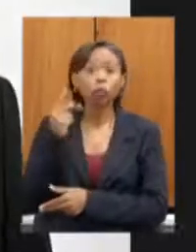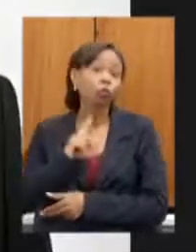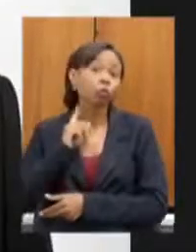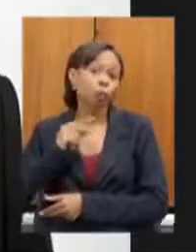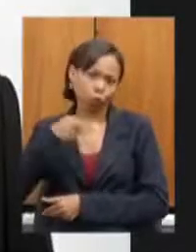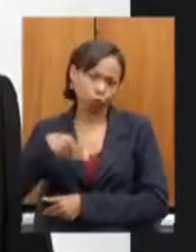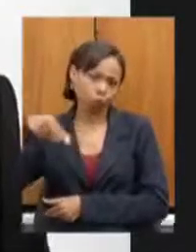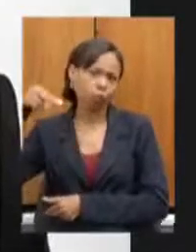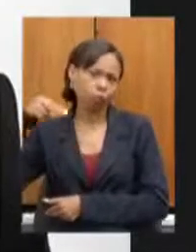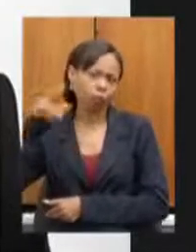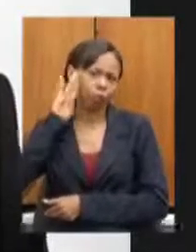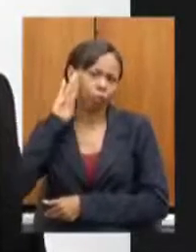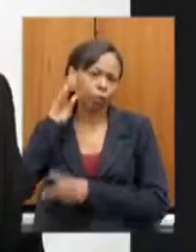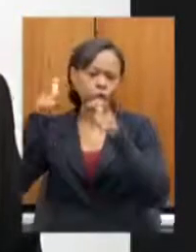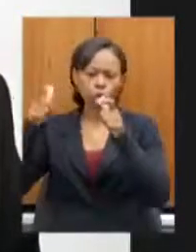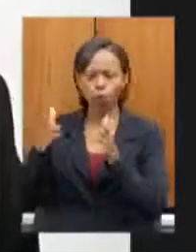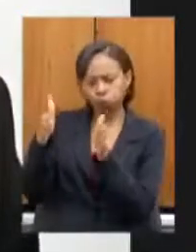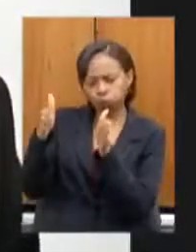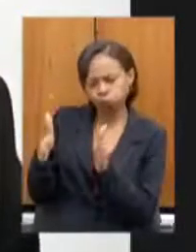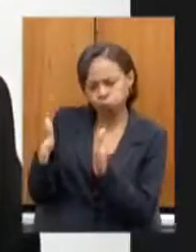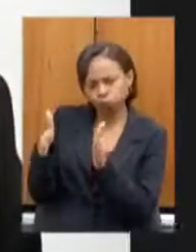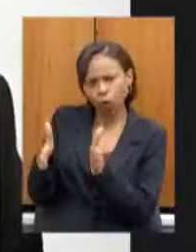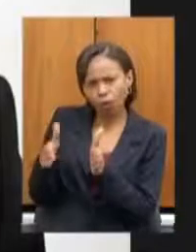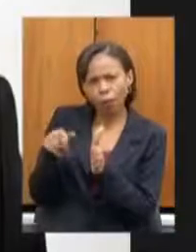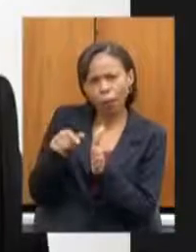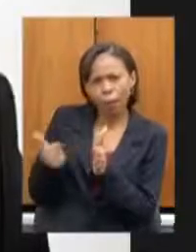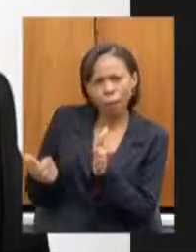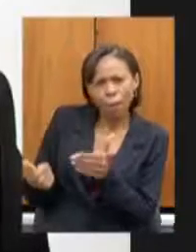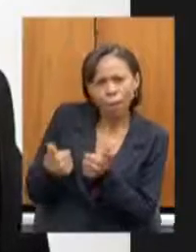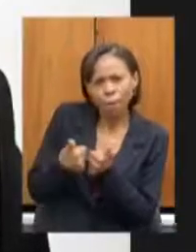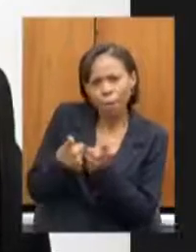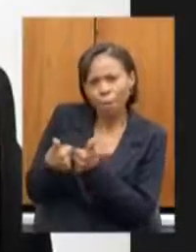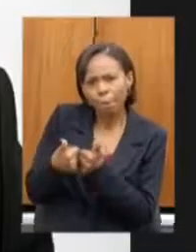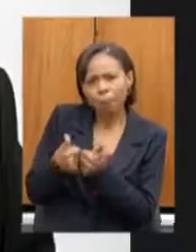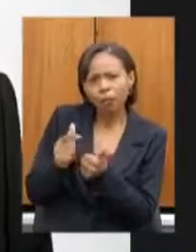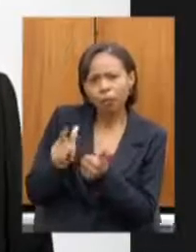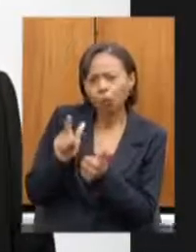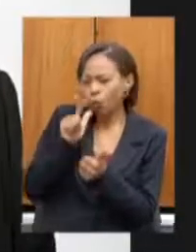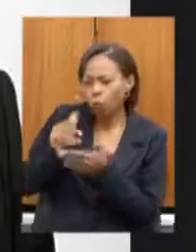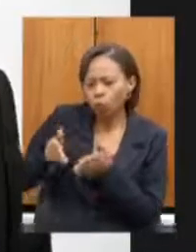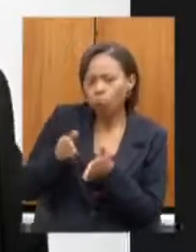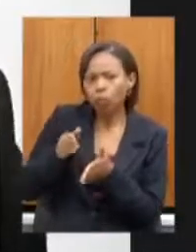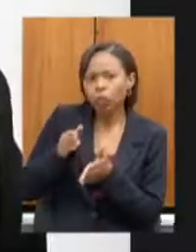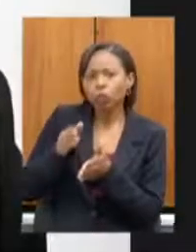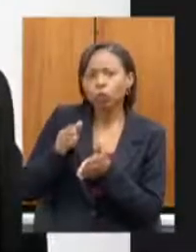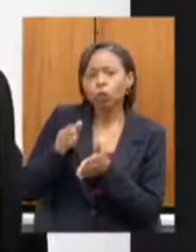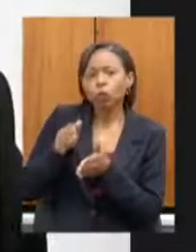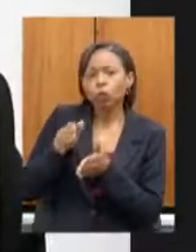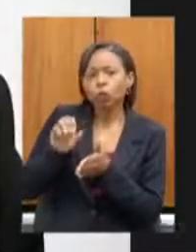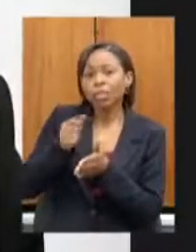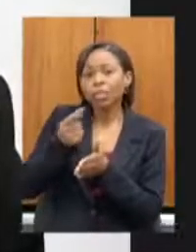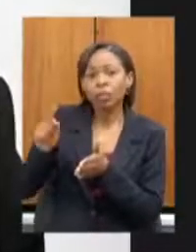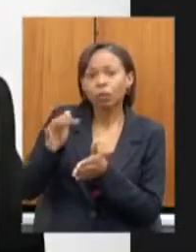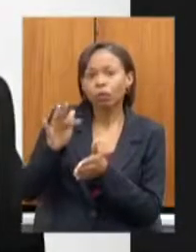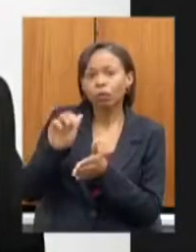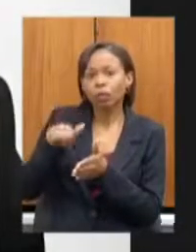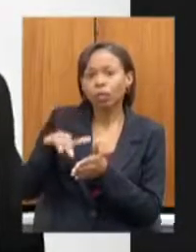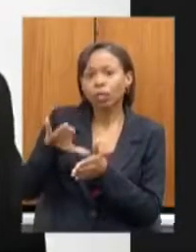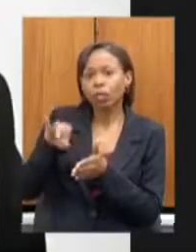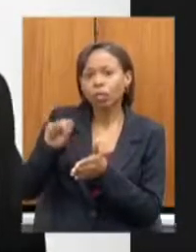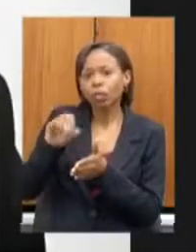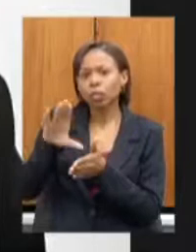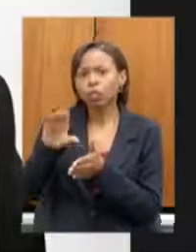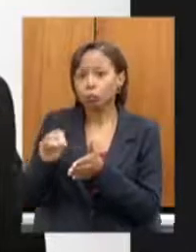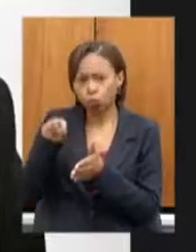do velho Chico no eixo Rio São Francisco de Buritizeiro a Juvenilha se tem